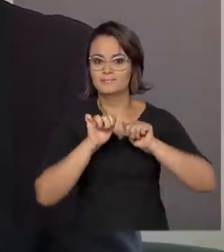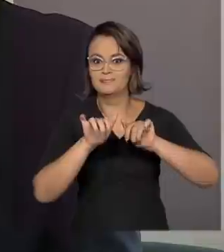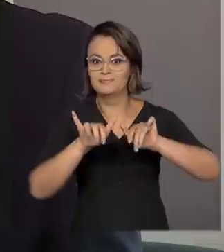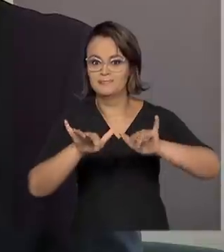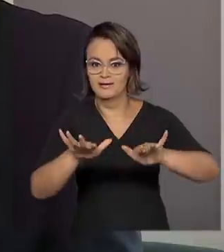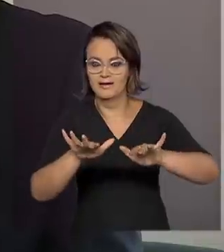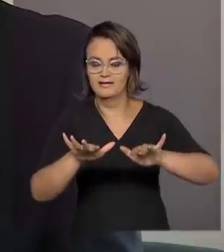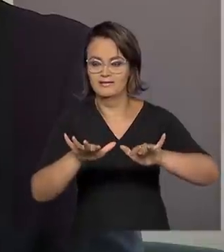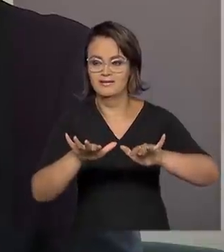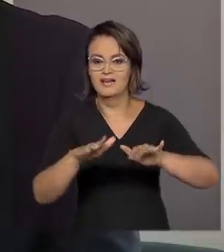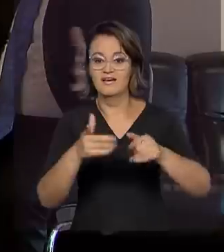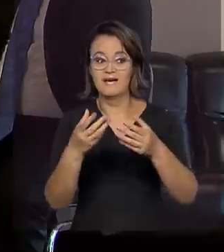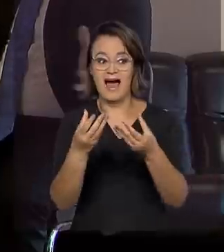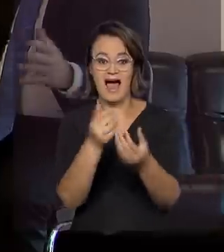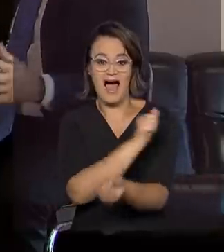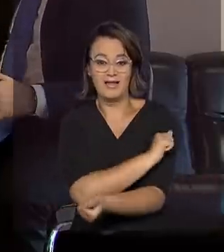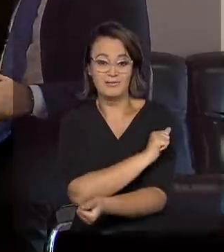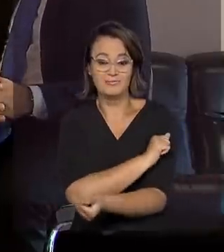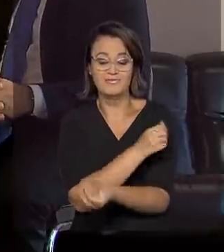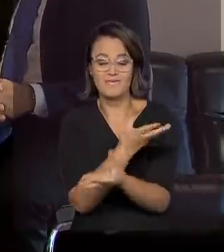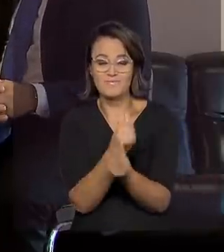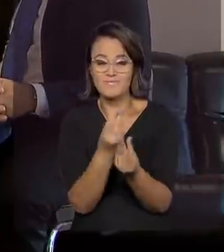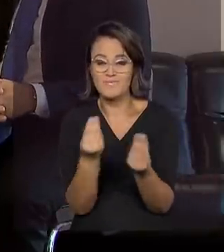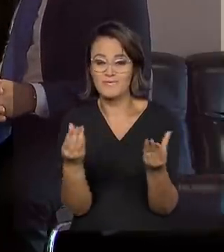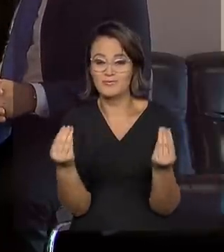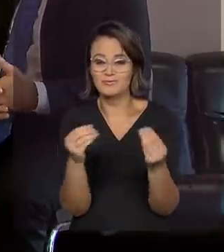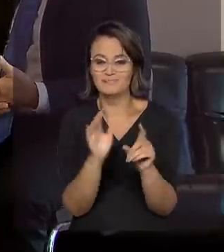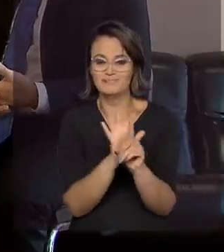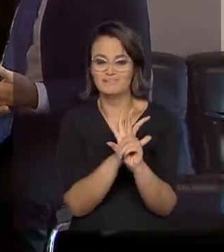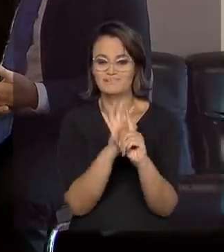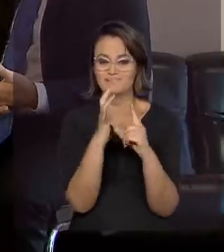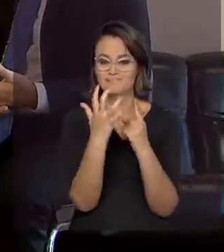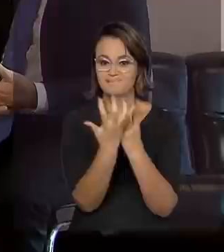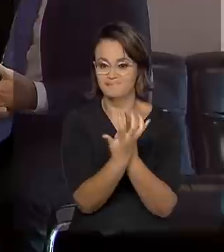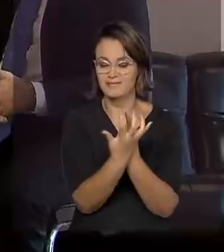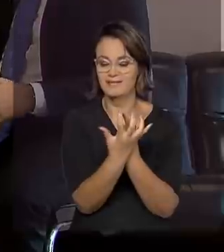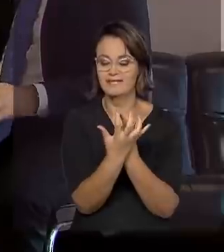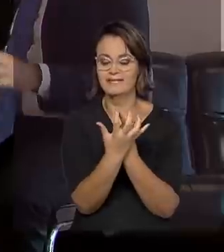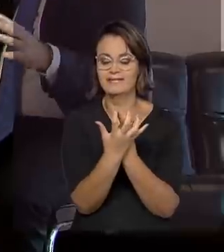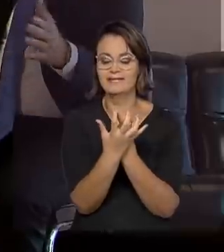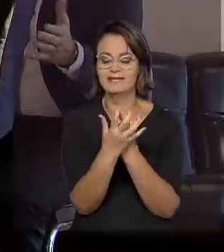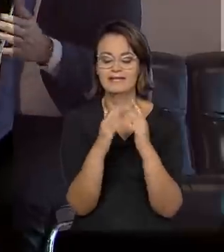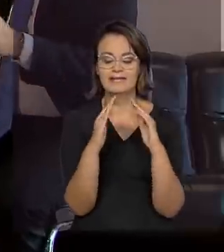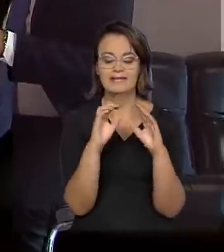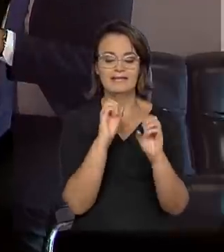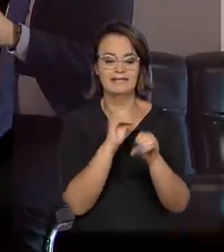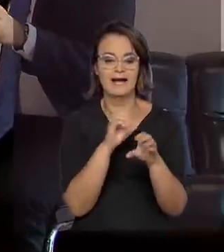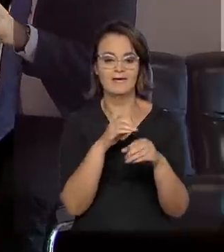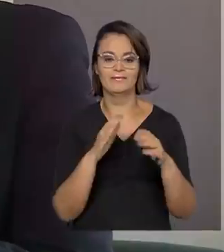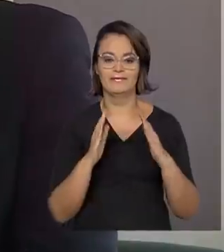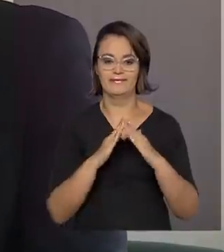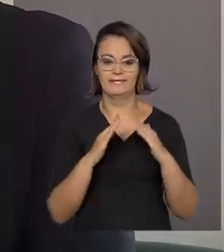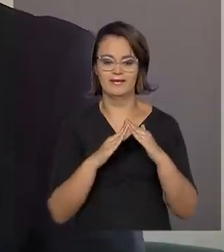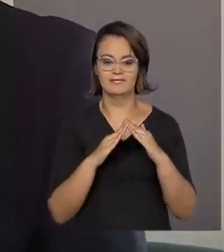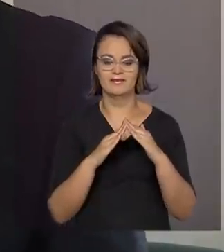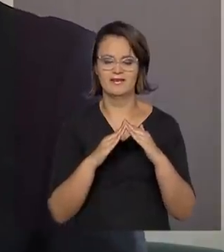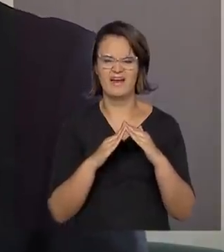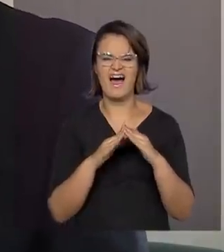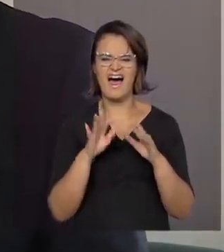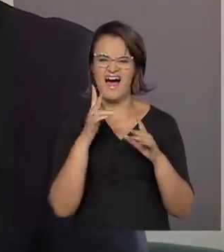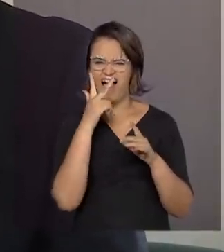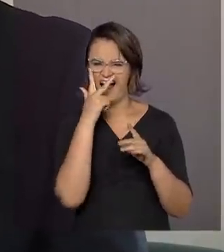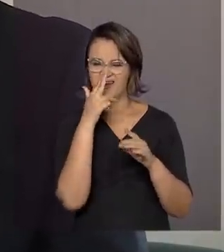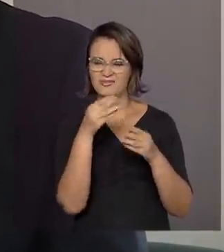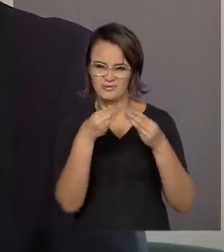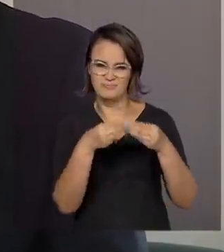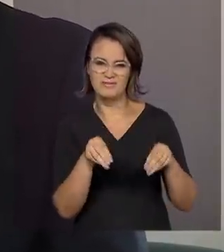milhões de alunos tiveram que aderir ao isolamento social e terem aulas online. Isso afetou mais, penso eu, o ensino fundamental e